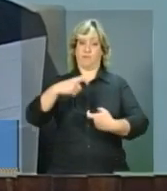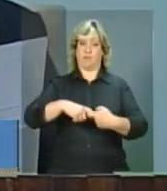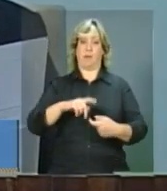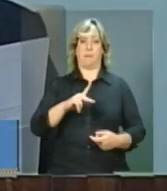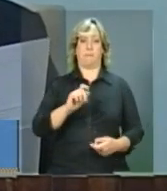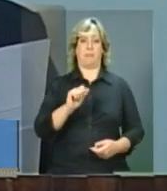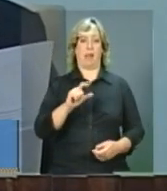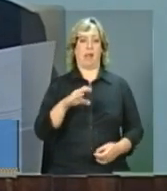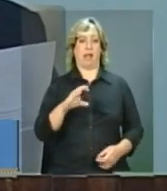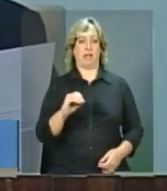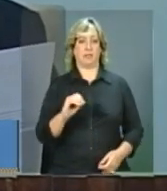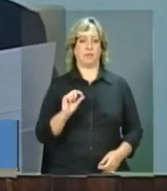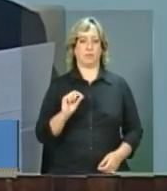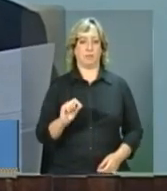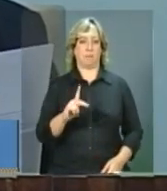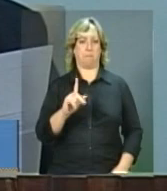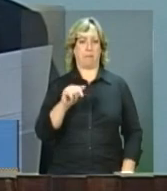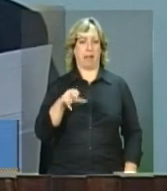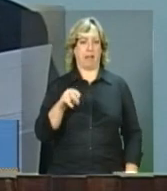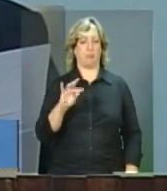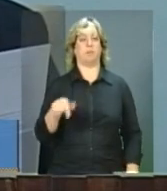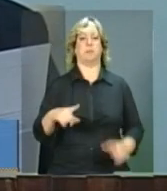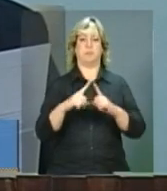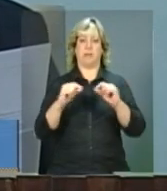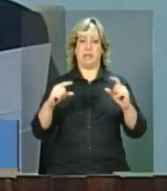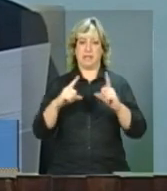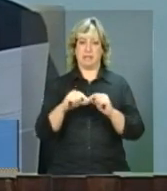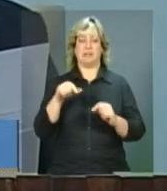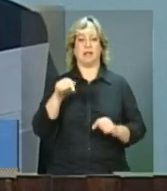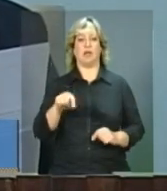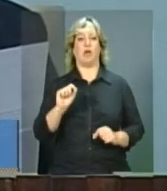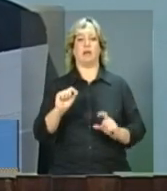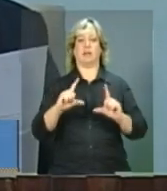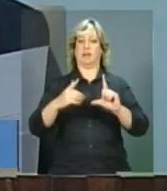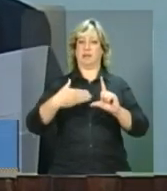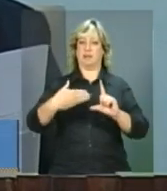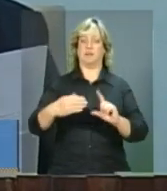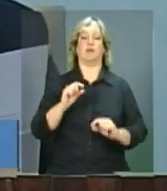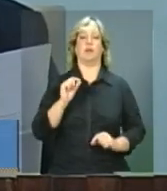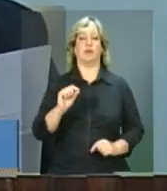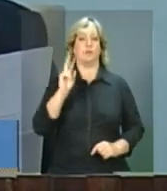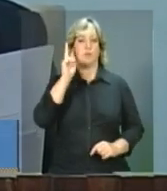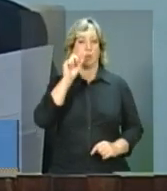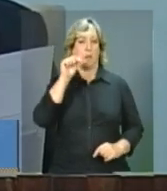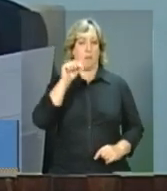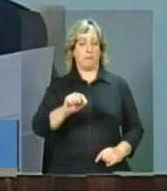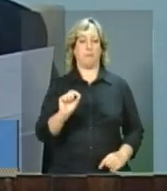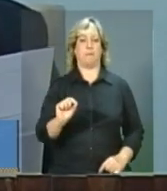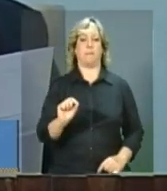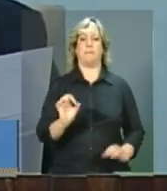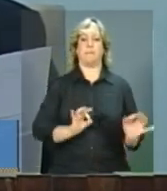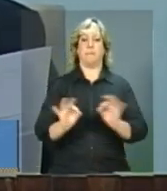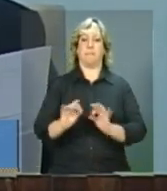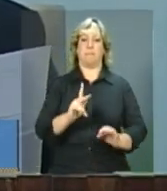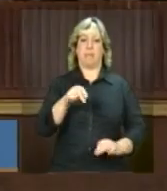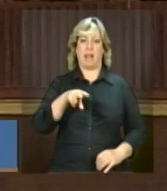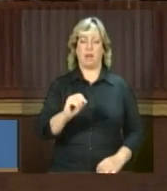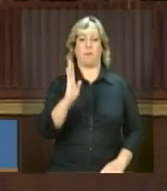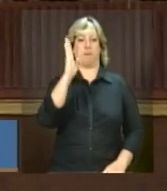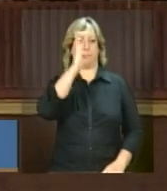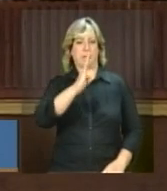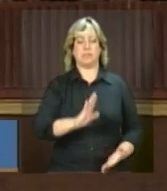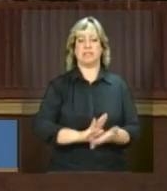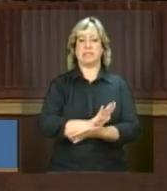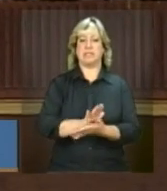Brasil Sem Miséria. Neste bloco, recebemos parceiros do Plano Brasil Sem Miséria, o Sr. Carlos